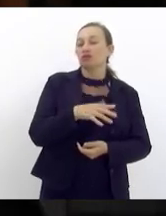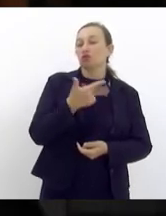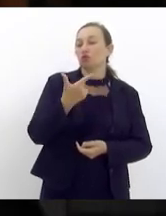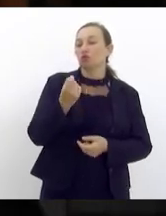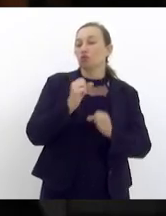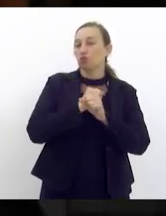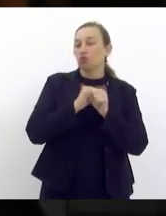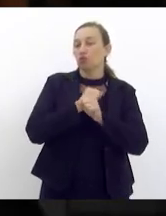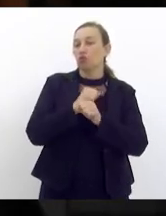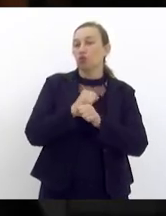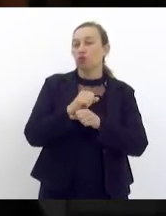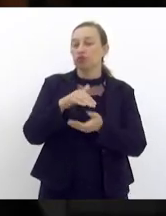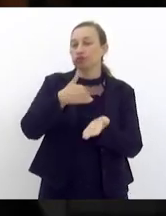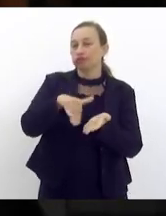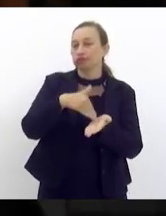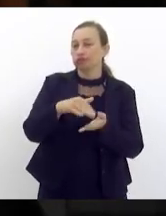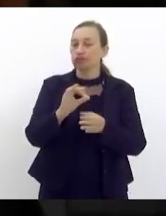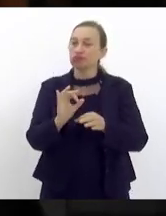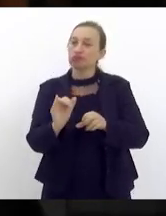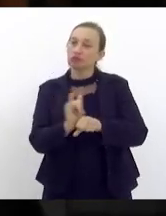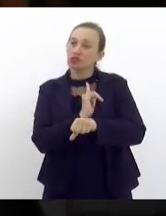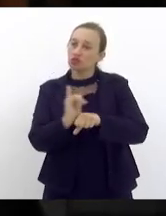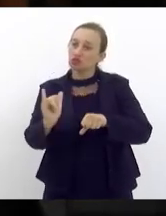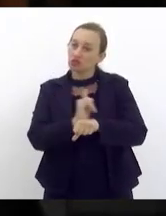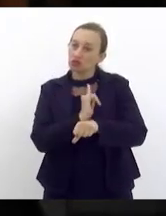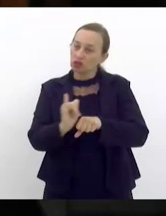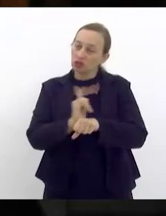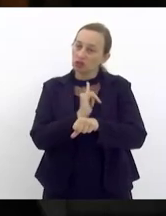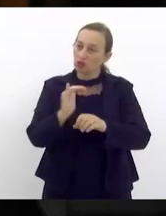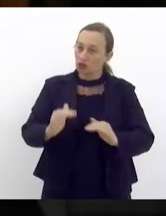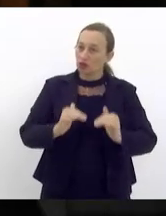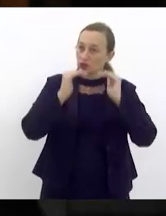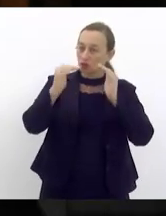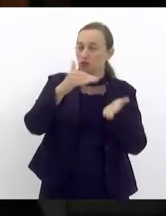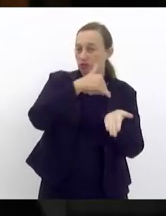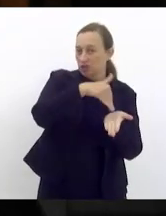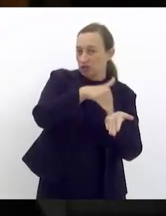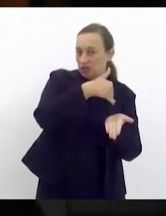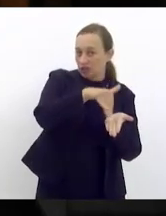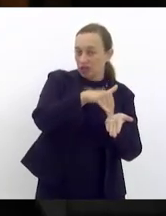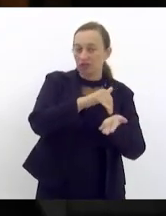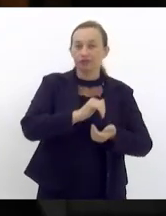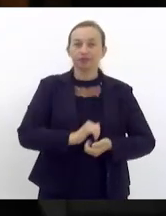de planejamento através de sua subsecretaria